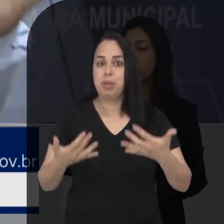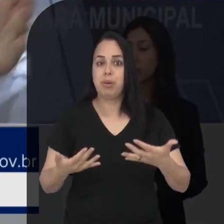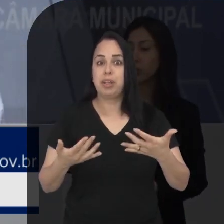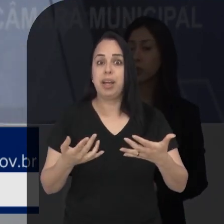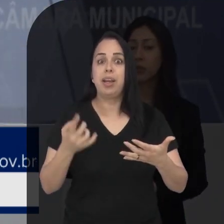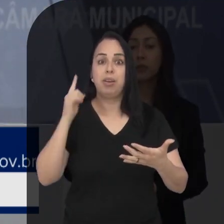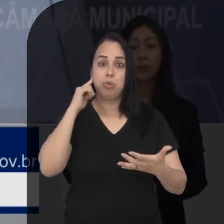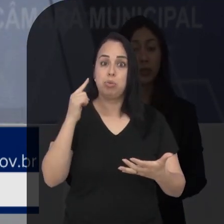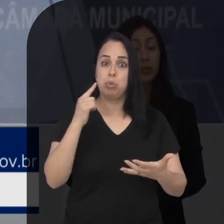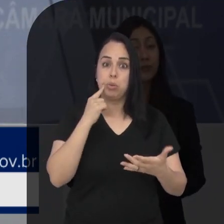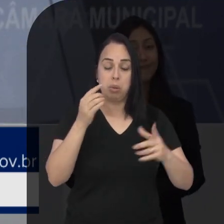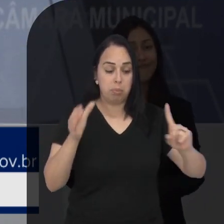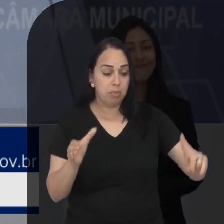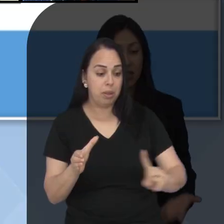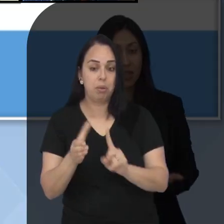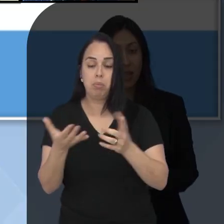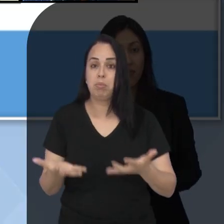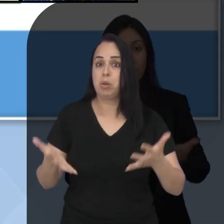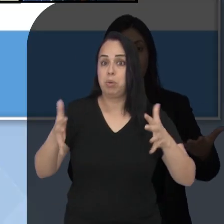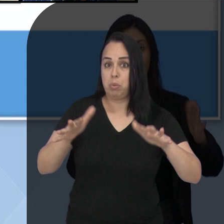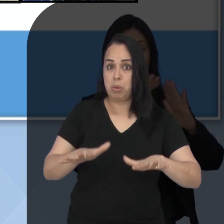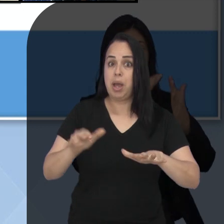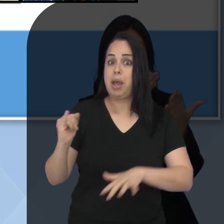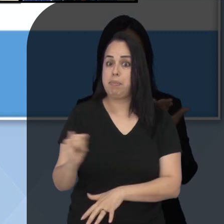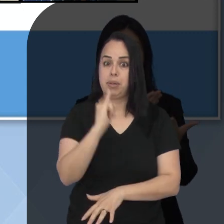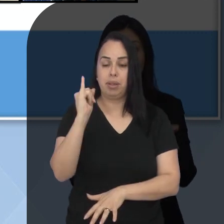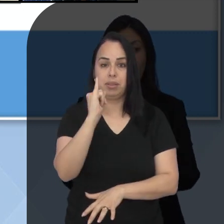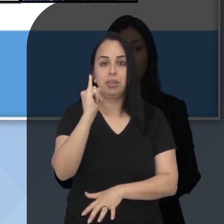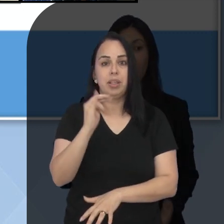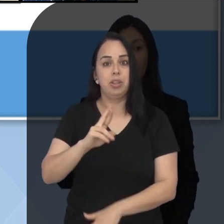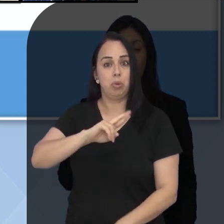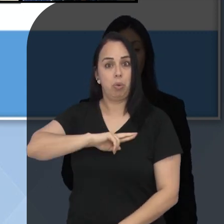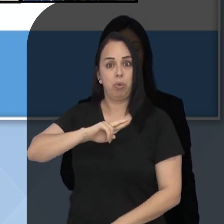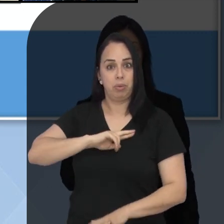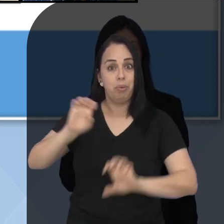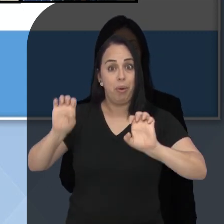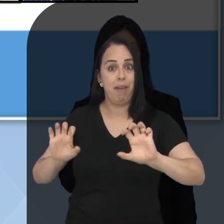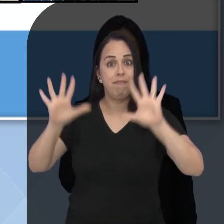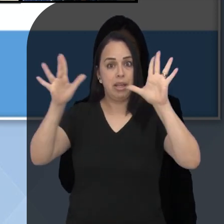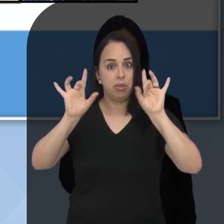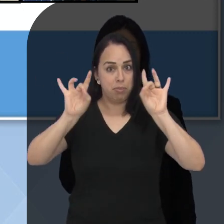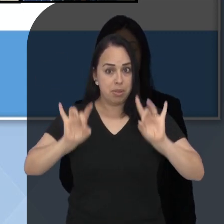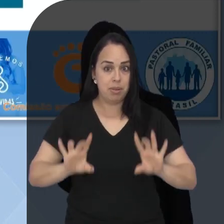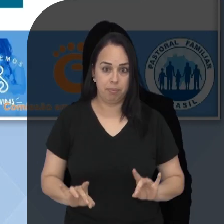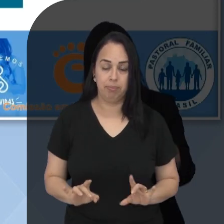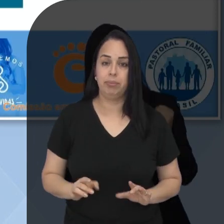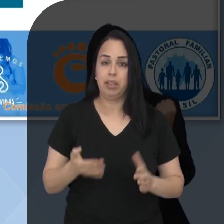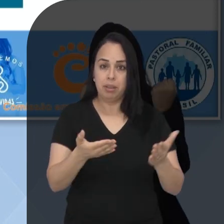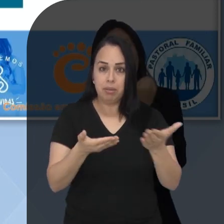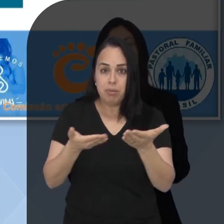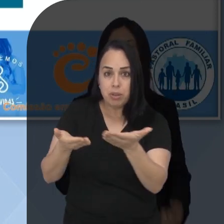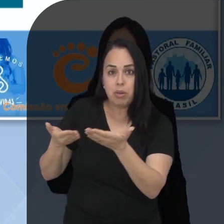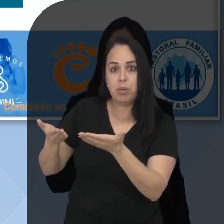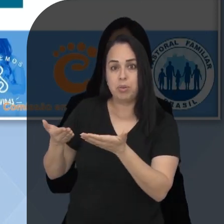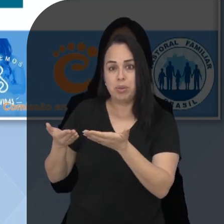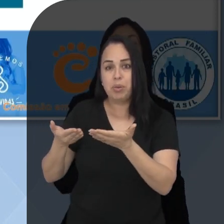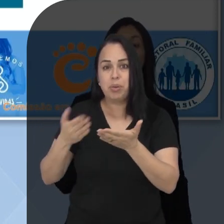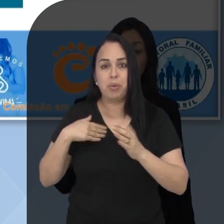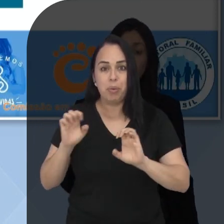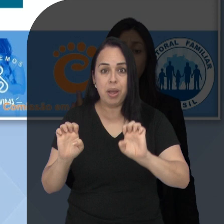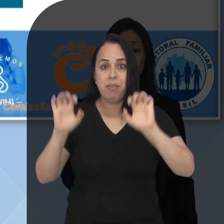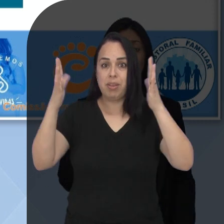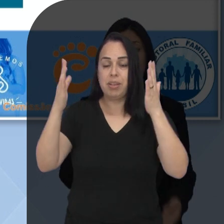comentou sobre a importância da inclusão dos surdos e relembrou um evento realizado em uma escola para marcar a data. Juvenil também convidou os